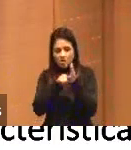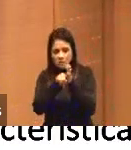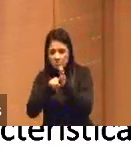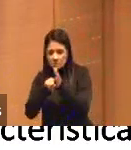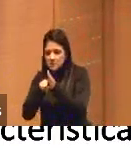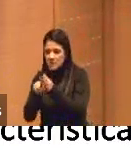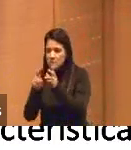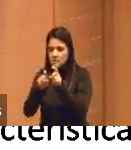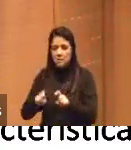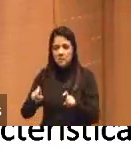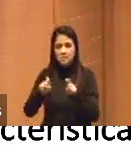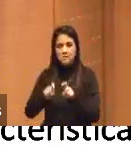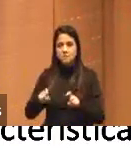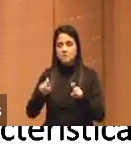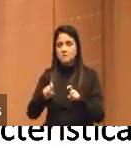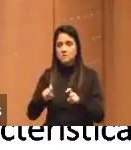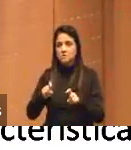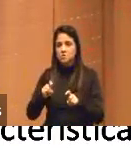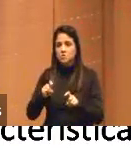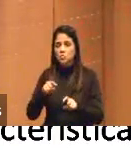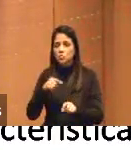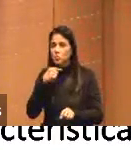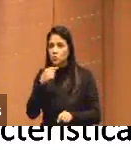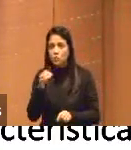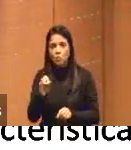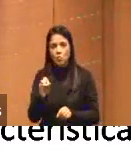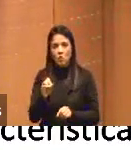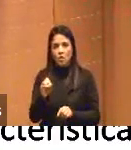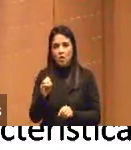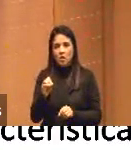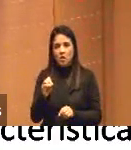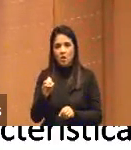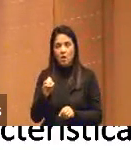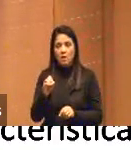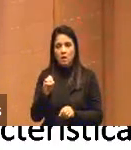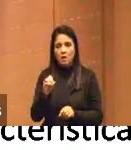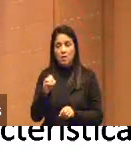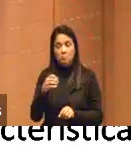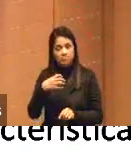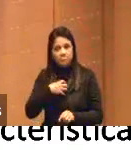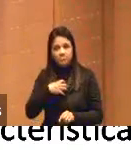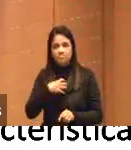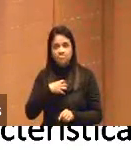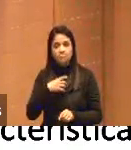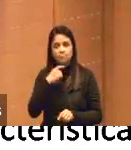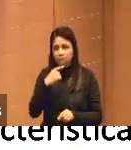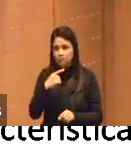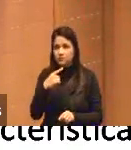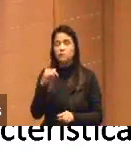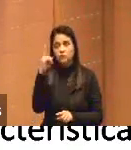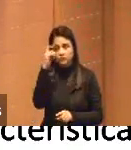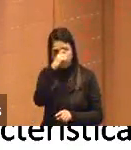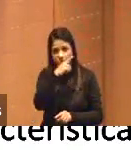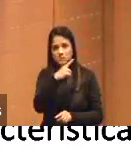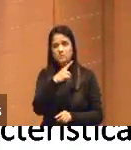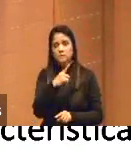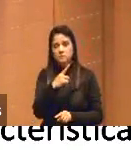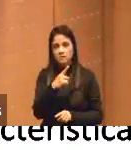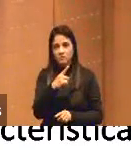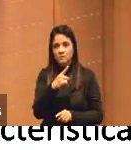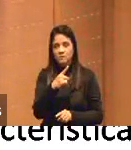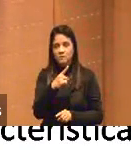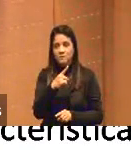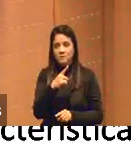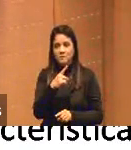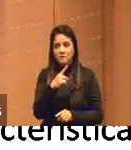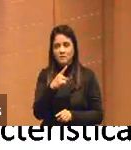comparação, pude não duvidar do que os olhos... Porque é muito difícil a gente duvidar do que os nossos sentidos pegam. E